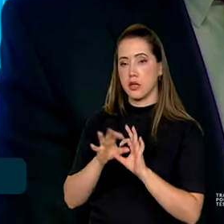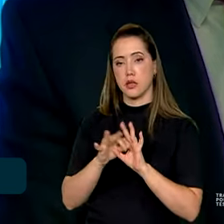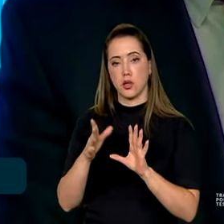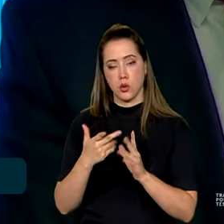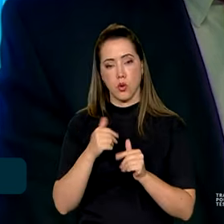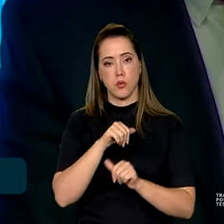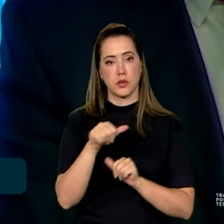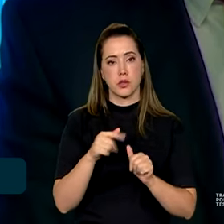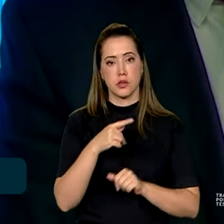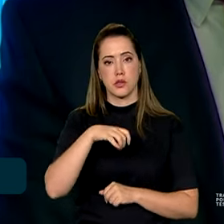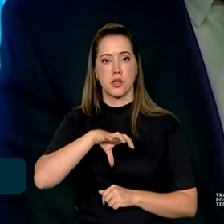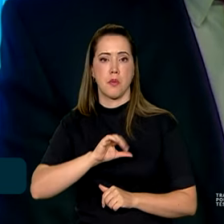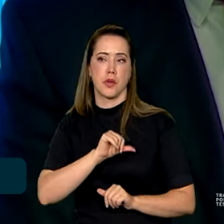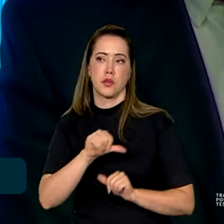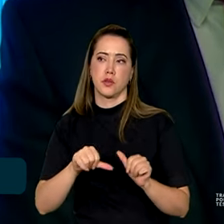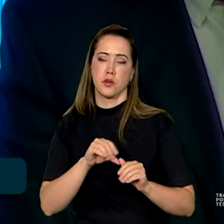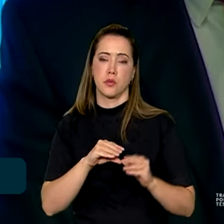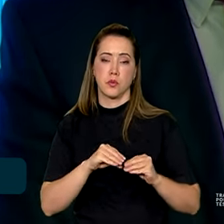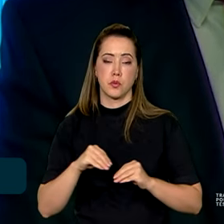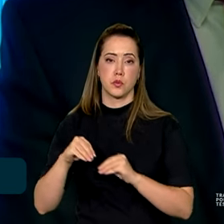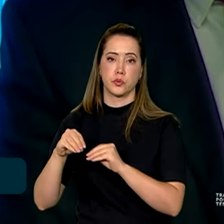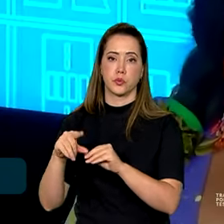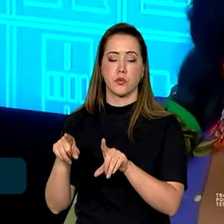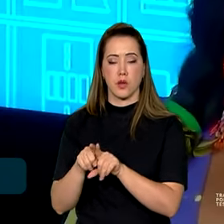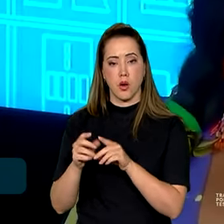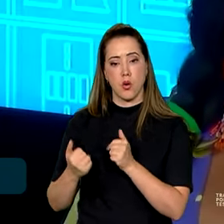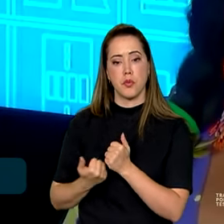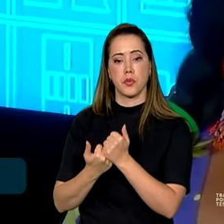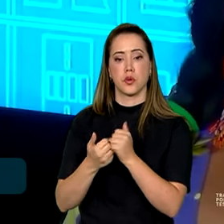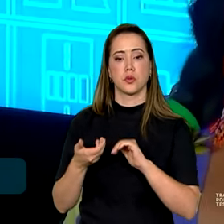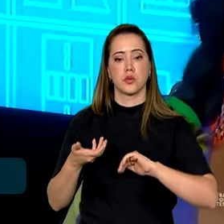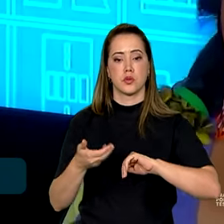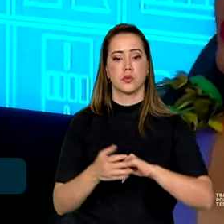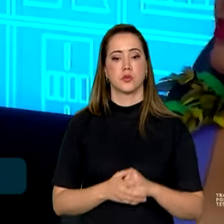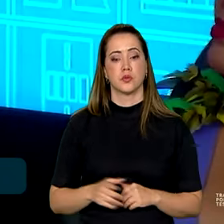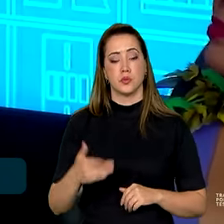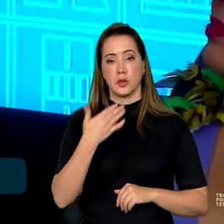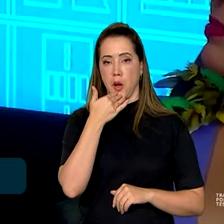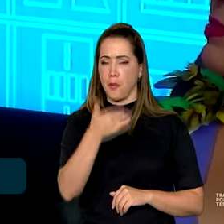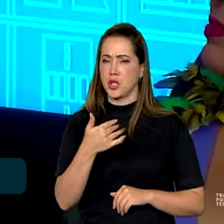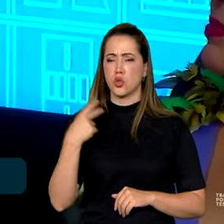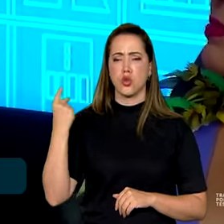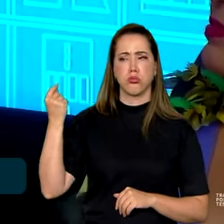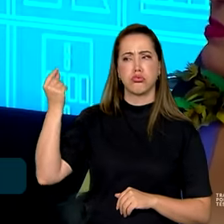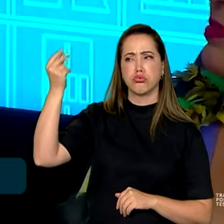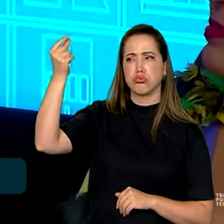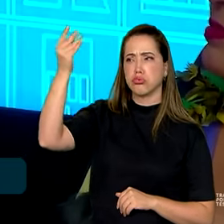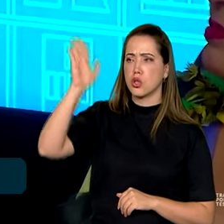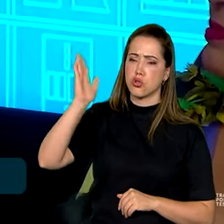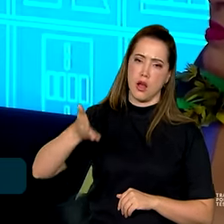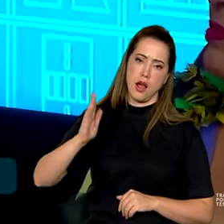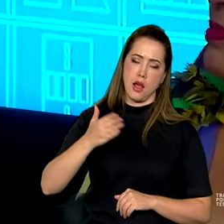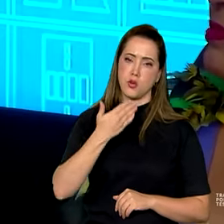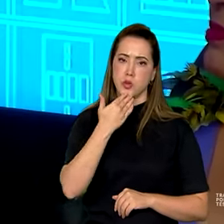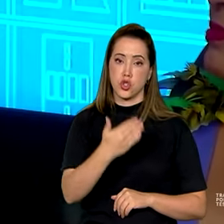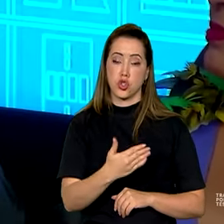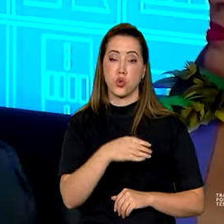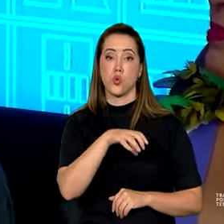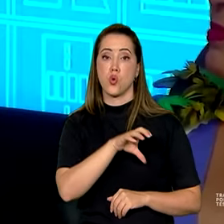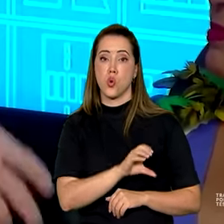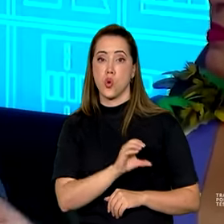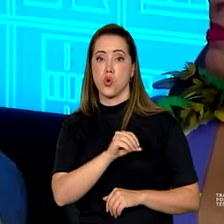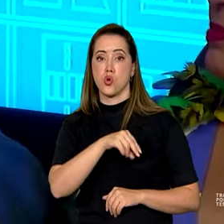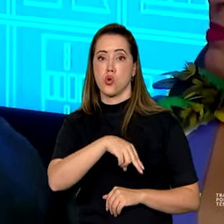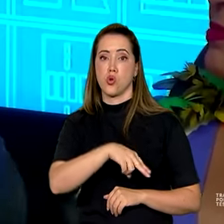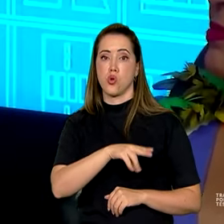PEC da transição, que teve o apoio fundamental do Congresso Nacional. São pleitos históricos como esse, da pavimentação em concreto. Eu